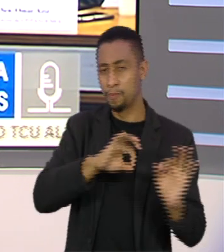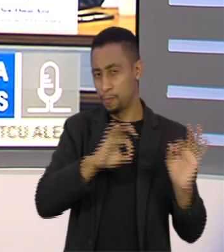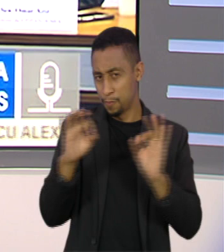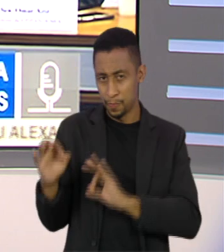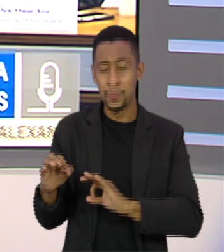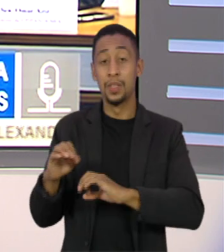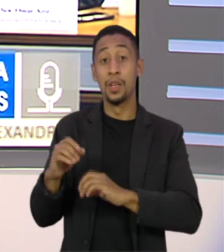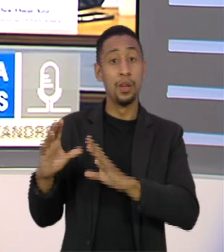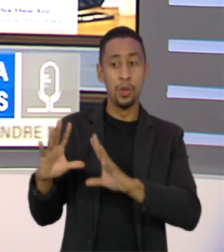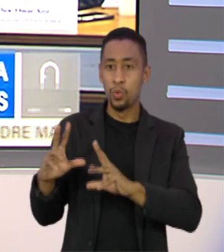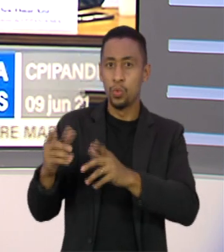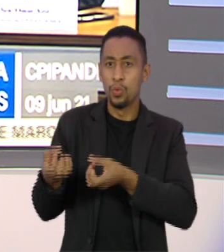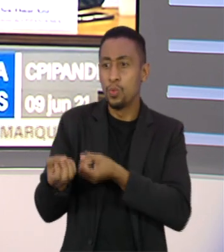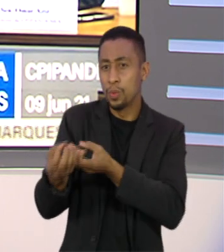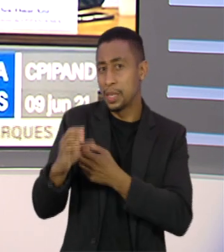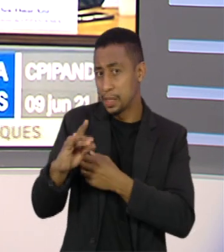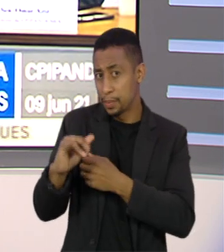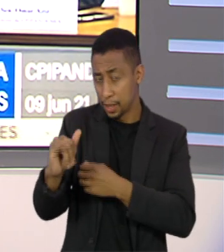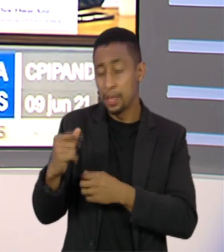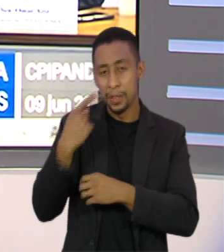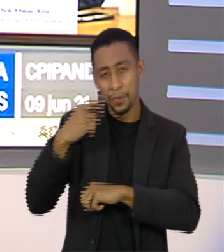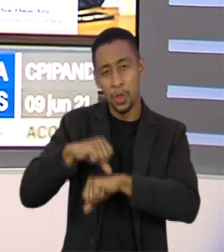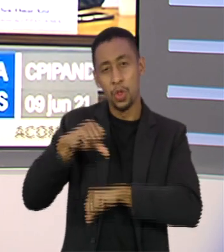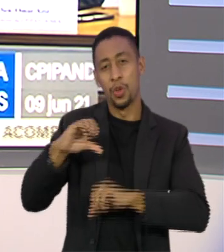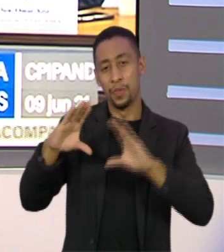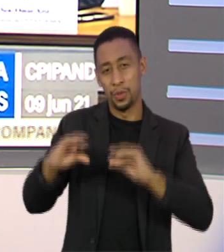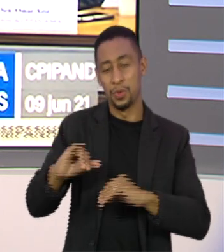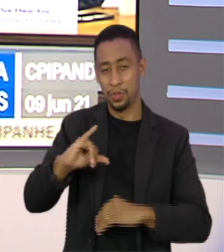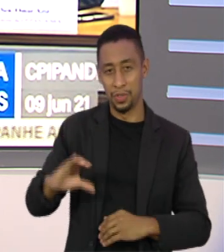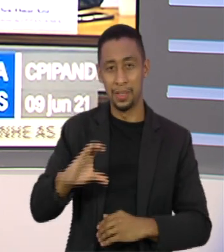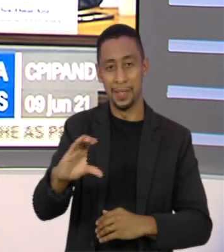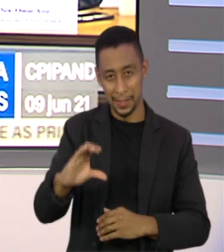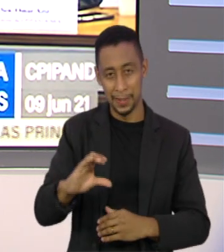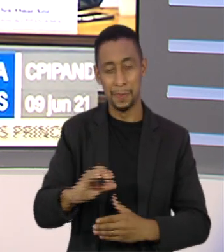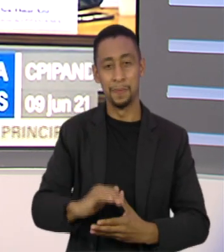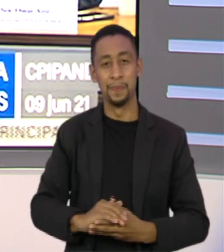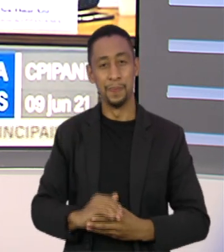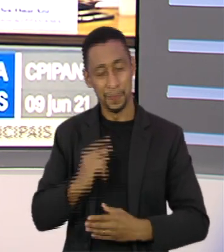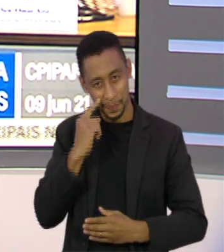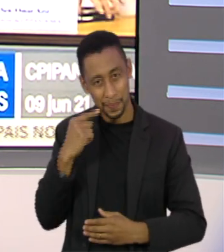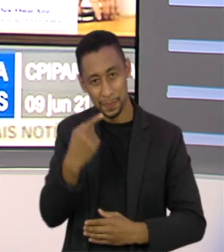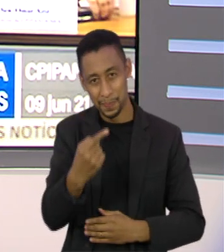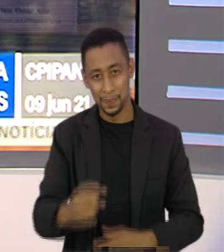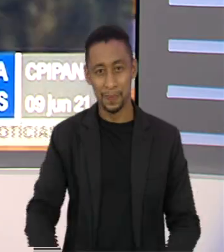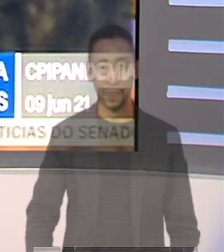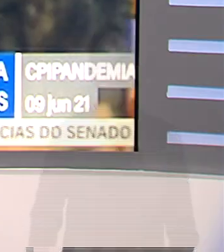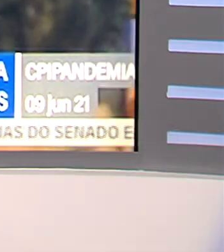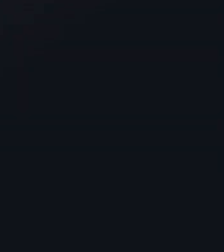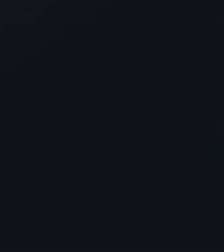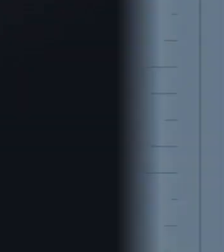E a cobertura completa da CPI você assiste às nove horas da noite, no Jornal da Cultura. Fique com a gente.